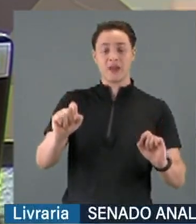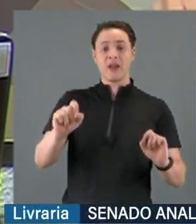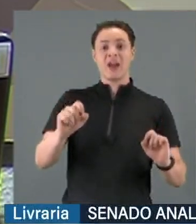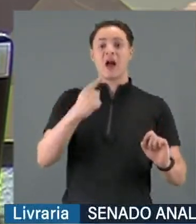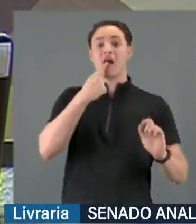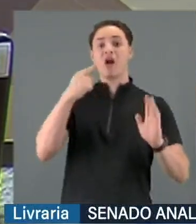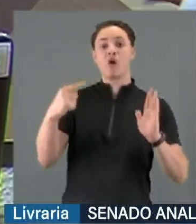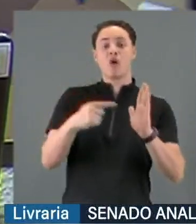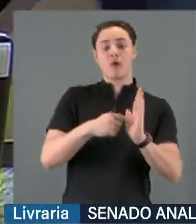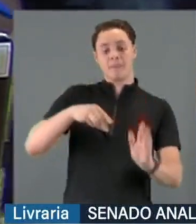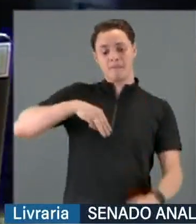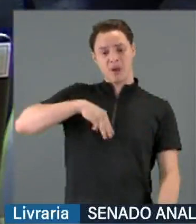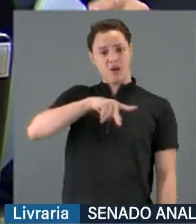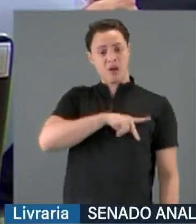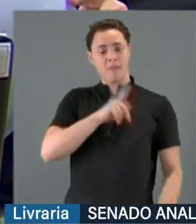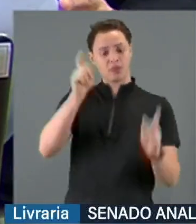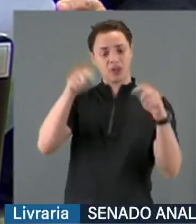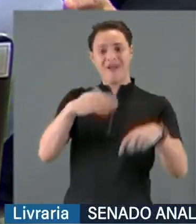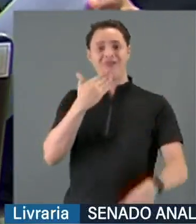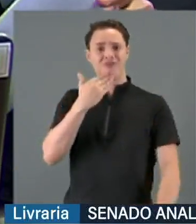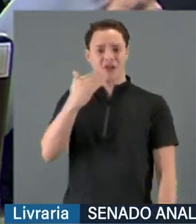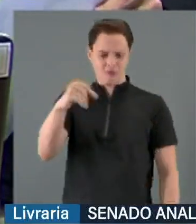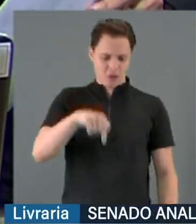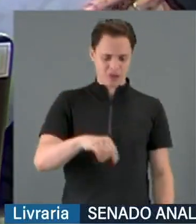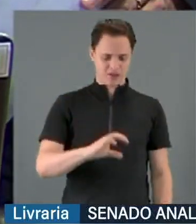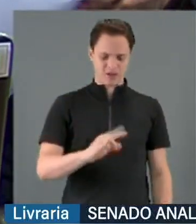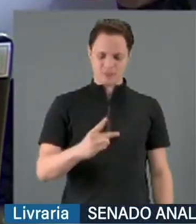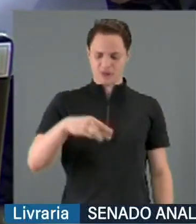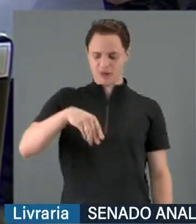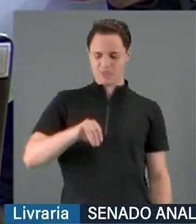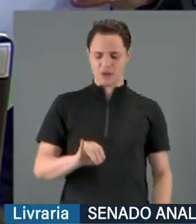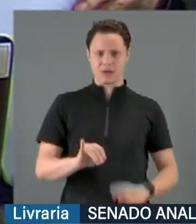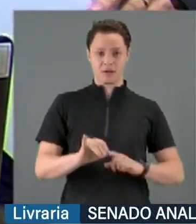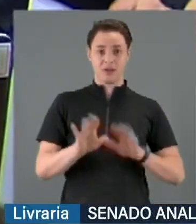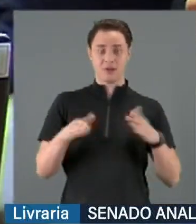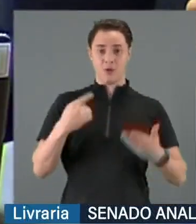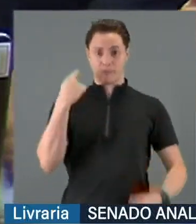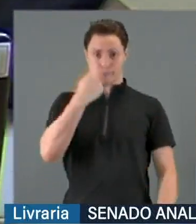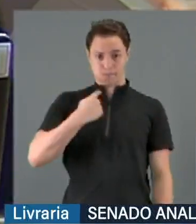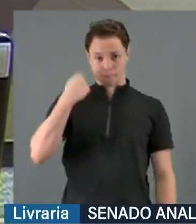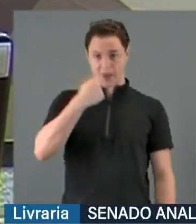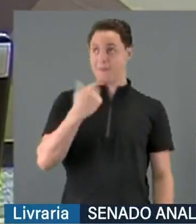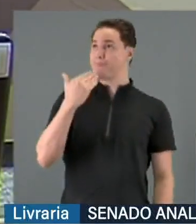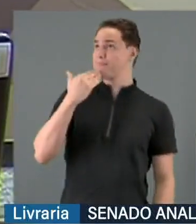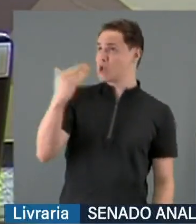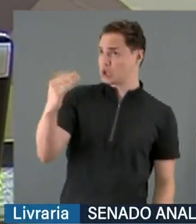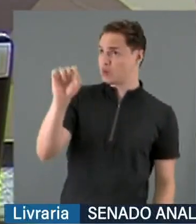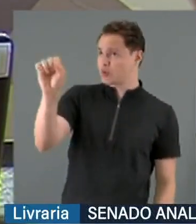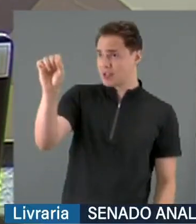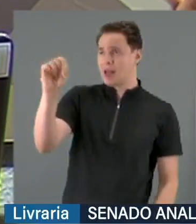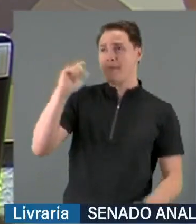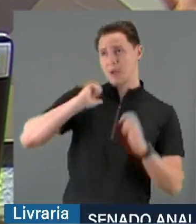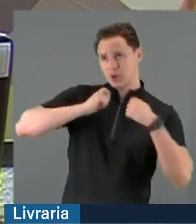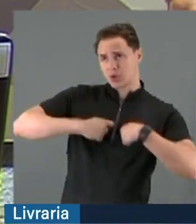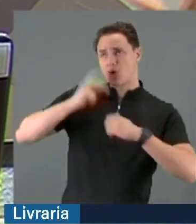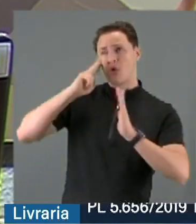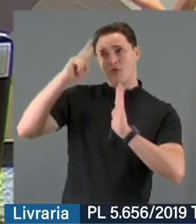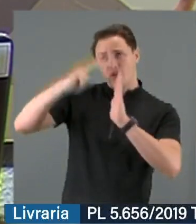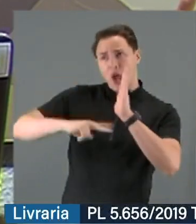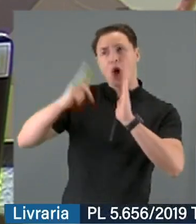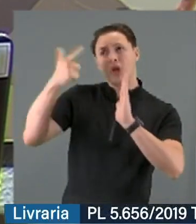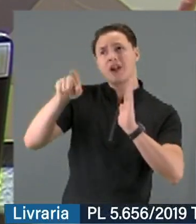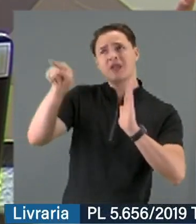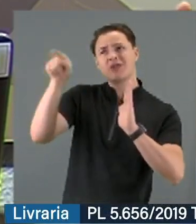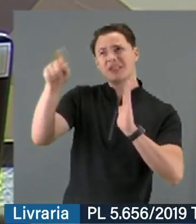favorável à CPMI. Ou seja, a Advocacia recorre da decisão do ministro, tem para ser favorável do Ministério